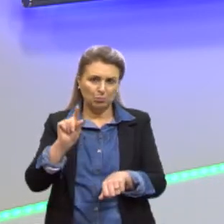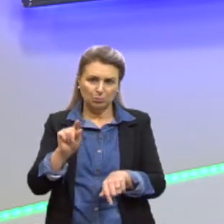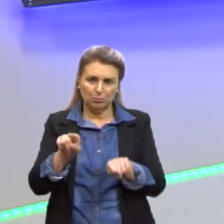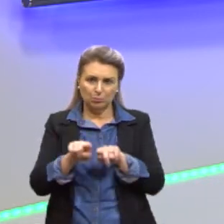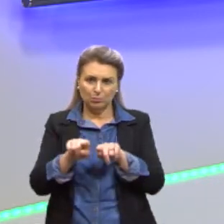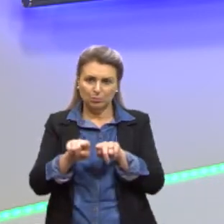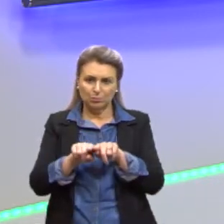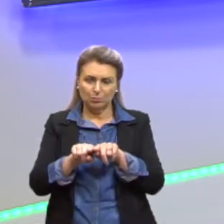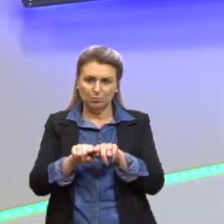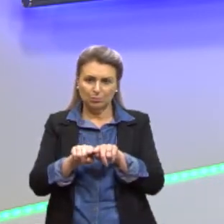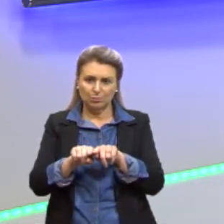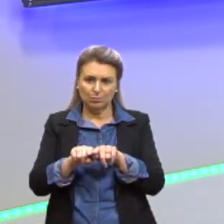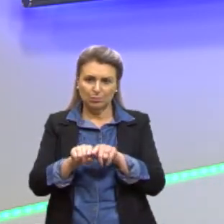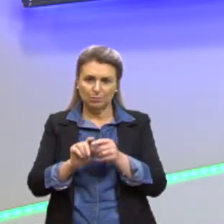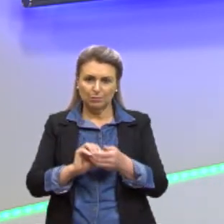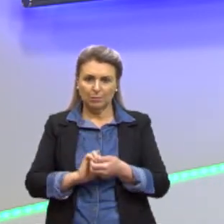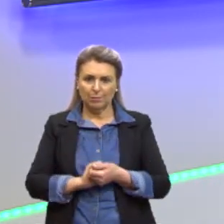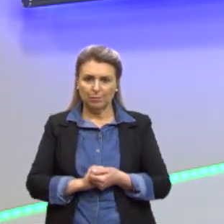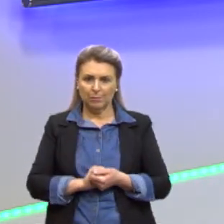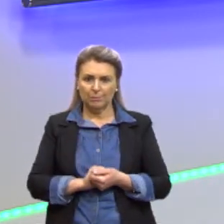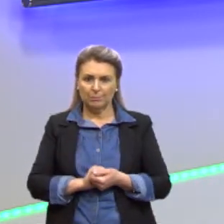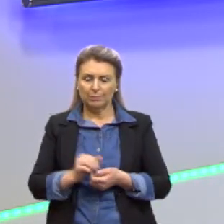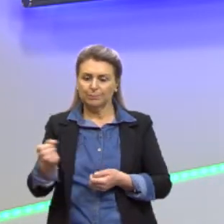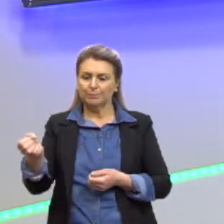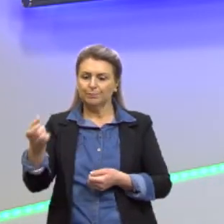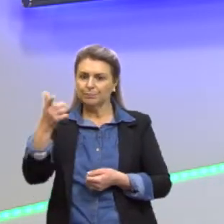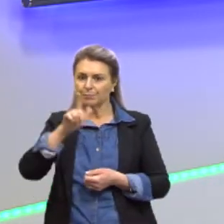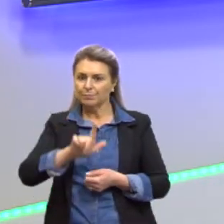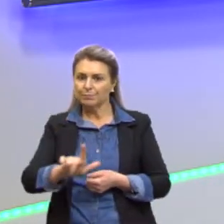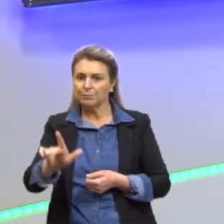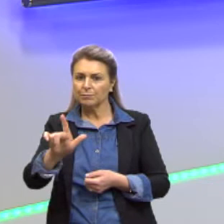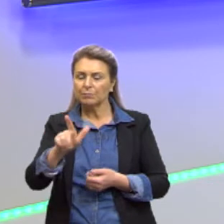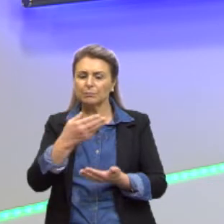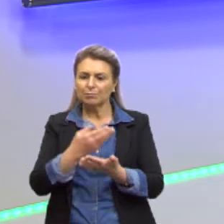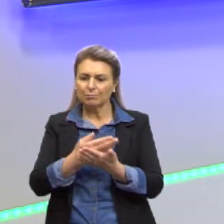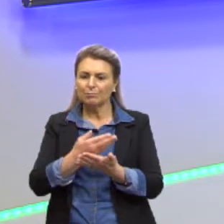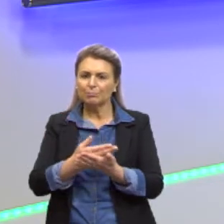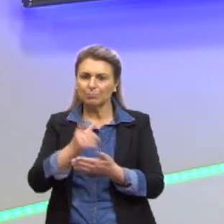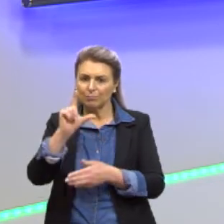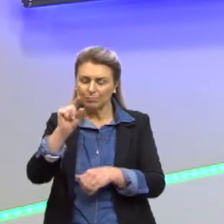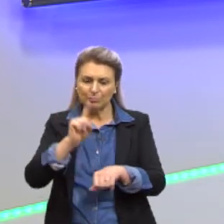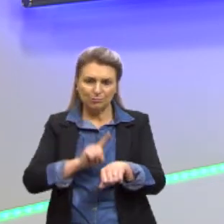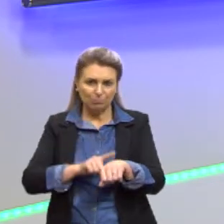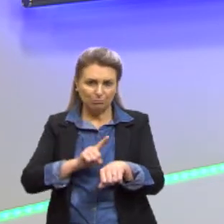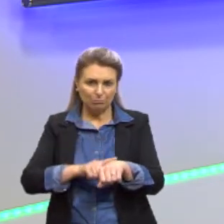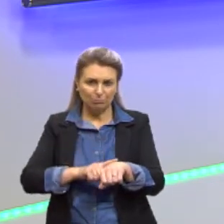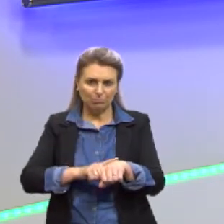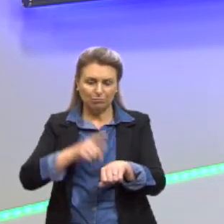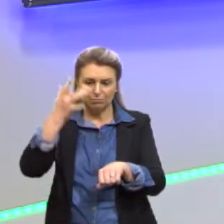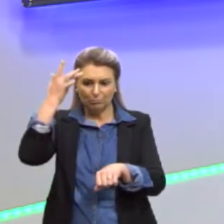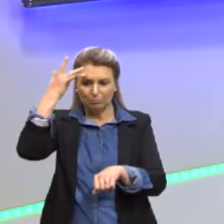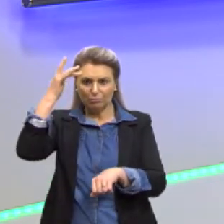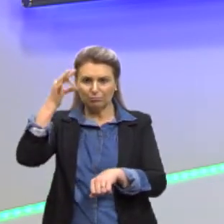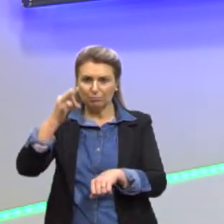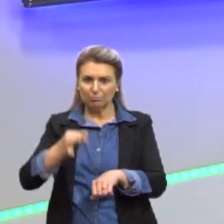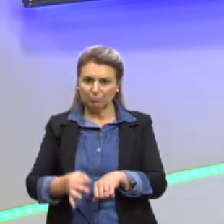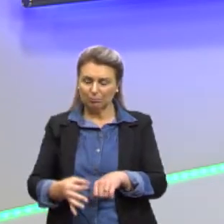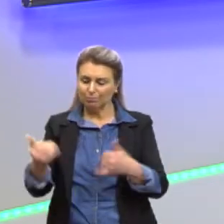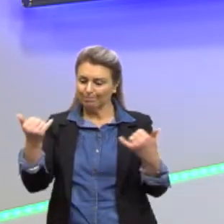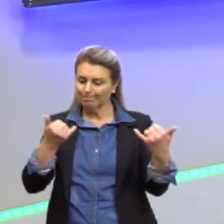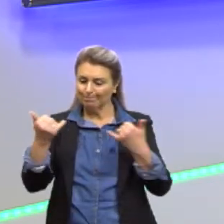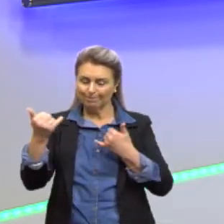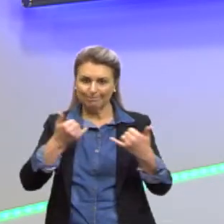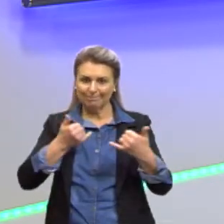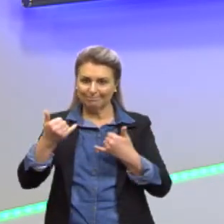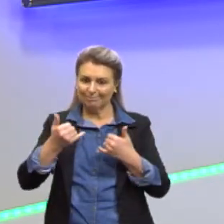tanto. Então, novamente, são estudos recentes e ainda não se tem muitas informações